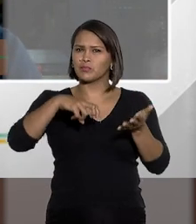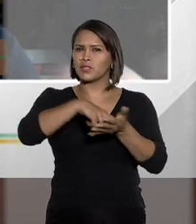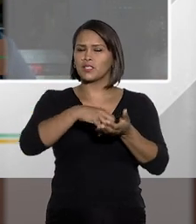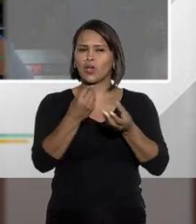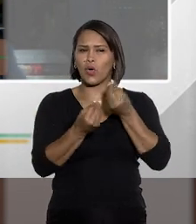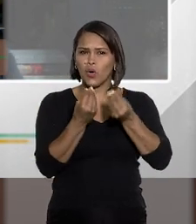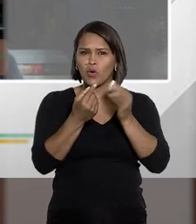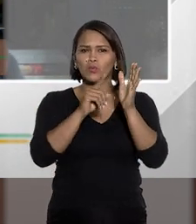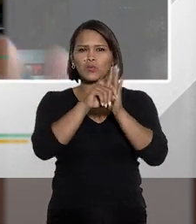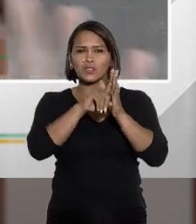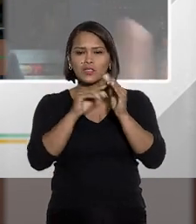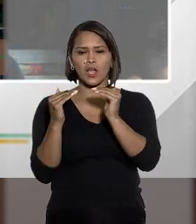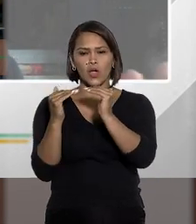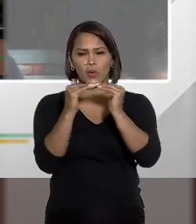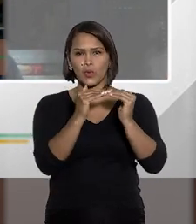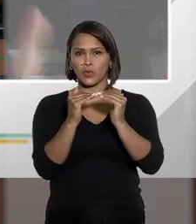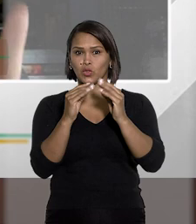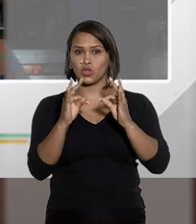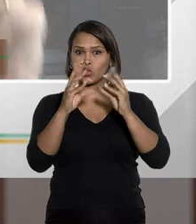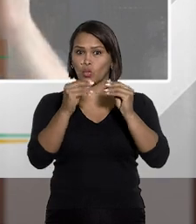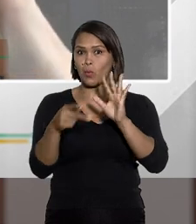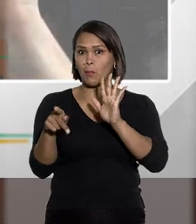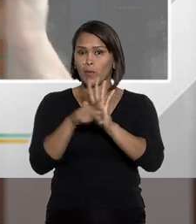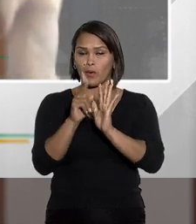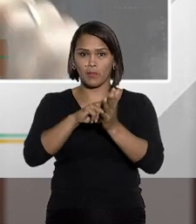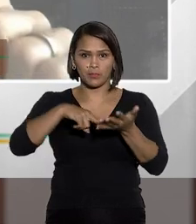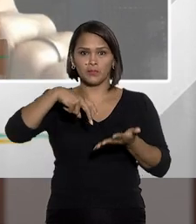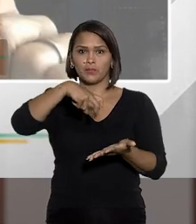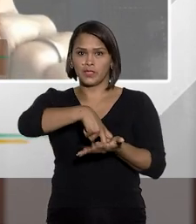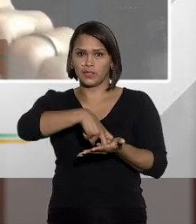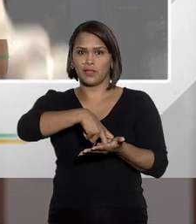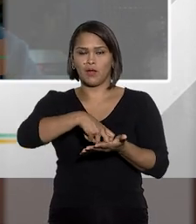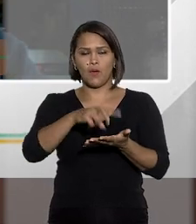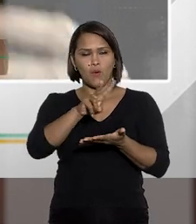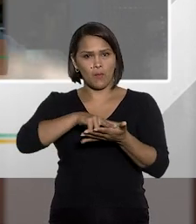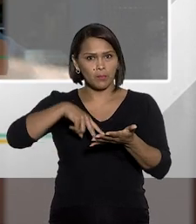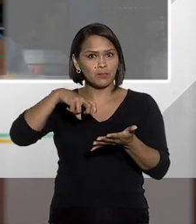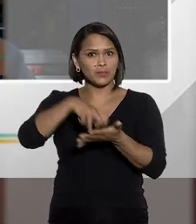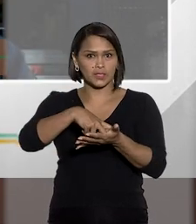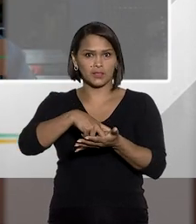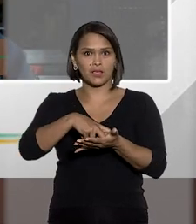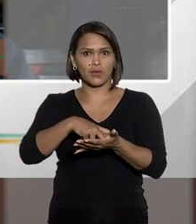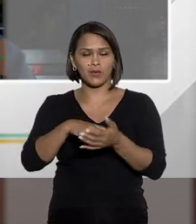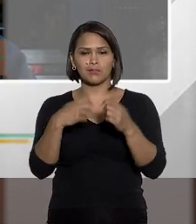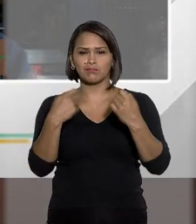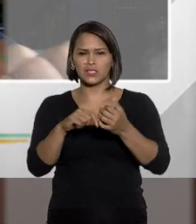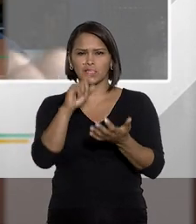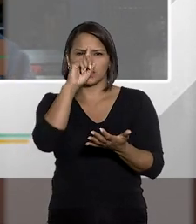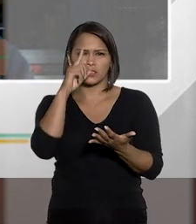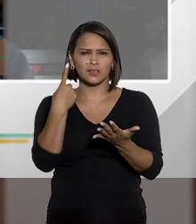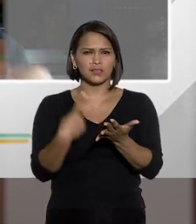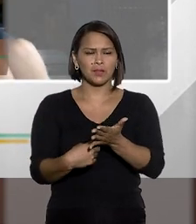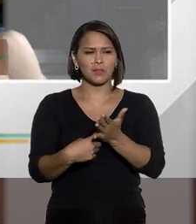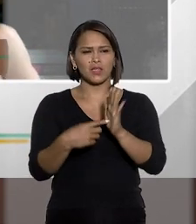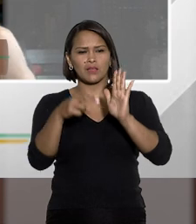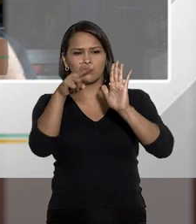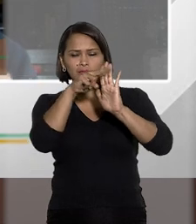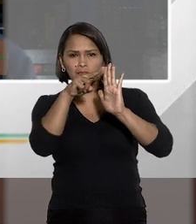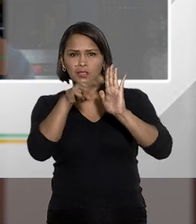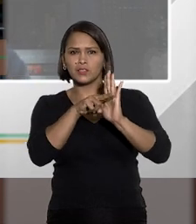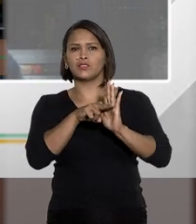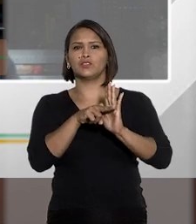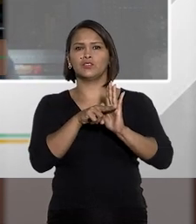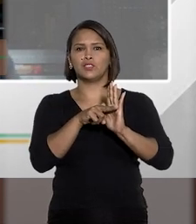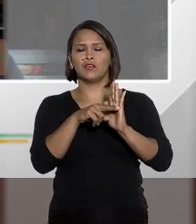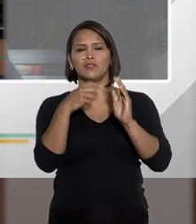penal como tem que ser analisado todo e qualquer tipo penal, o tipo penal tem que ser determinado, tem que ser